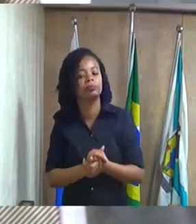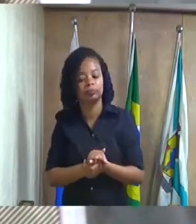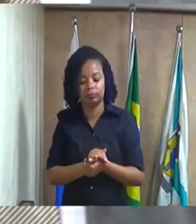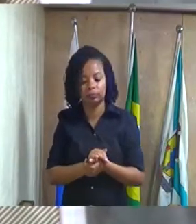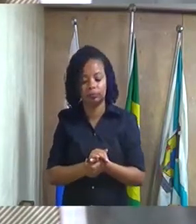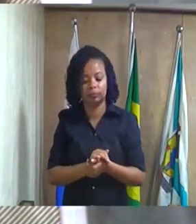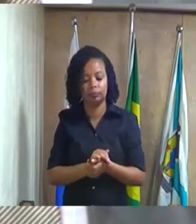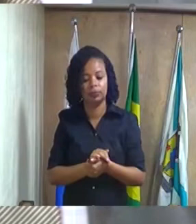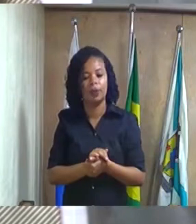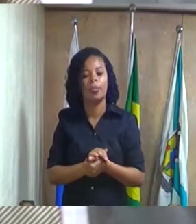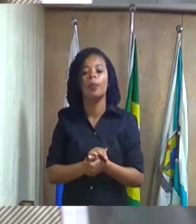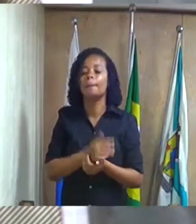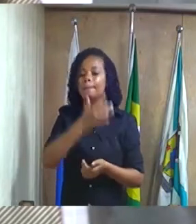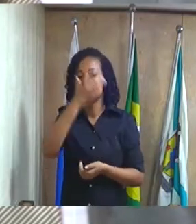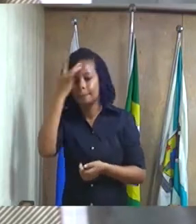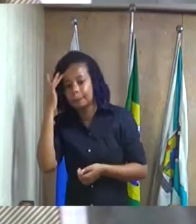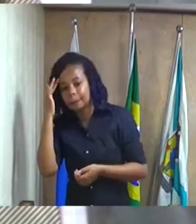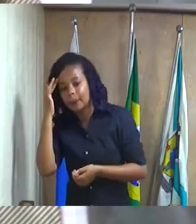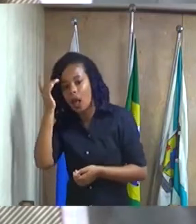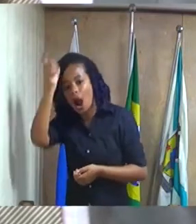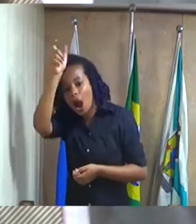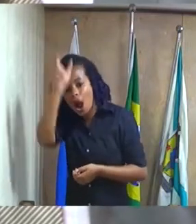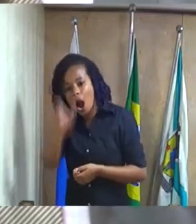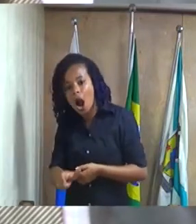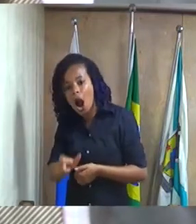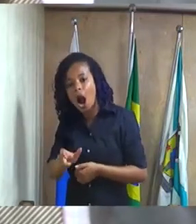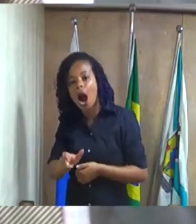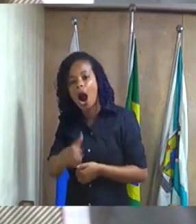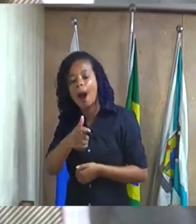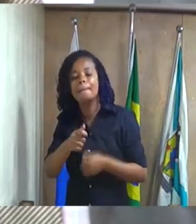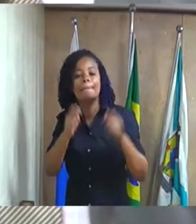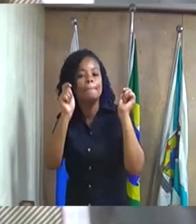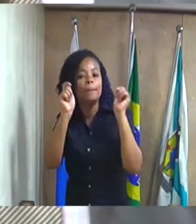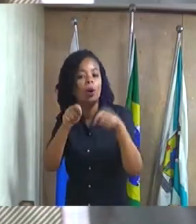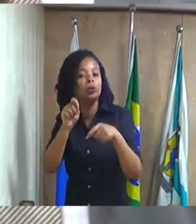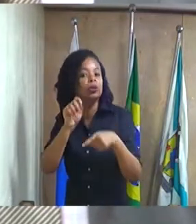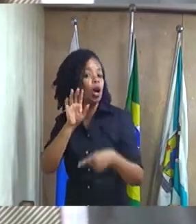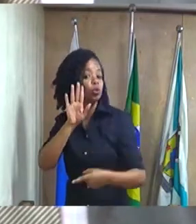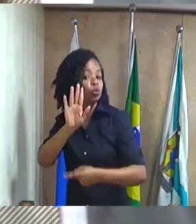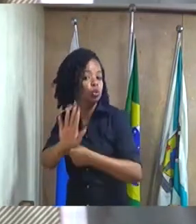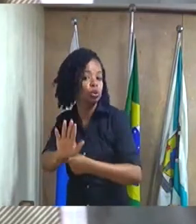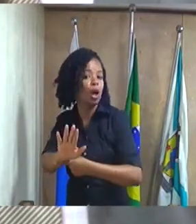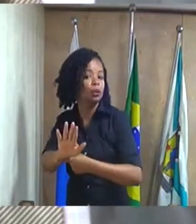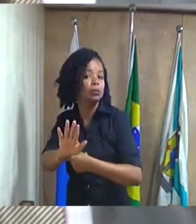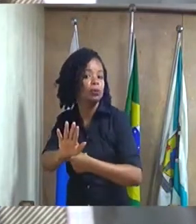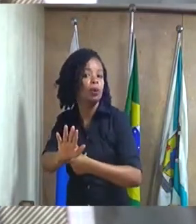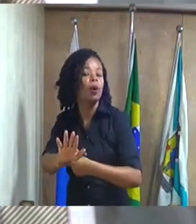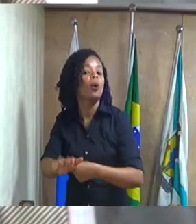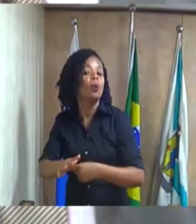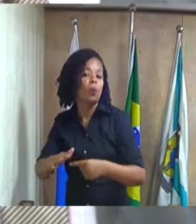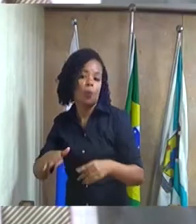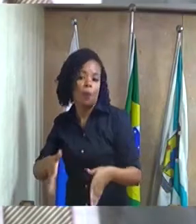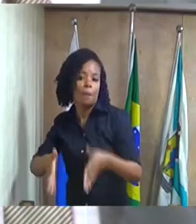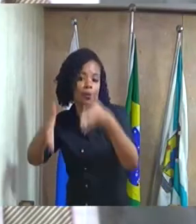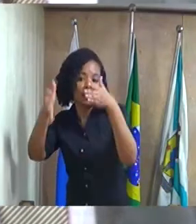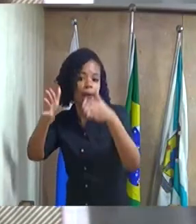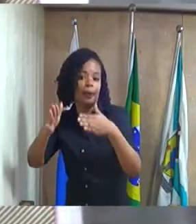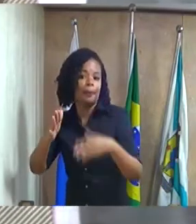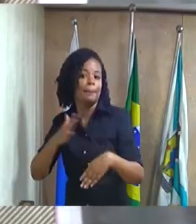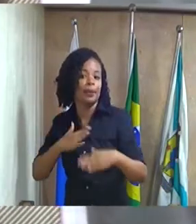daqueles que realmente podem ser contemplado com o apartamento do Minha Casa e Minha Vida